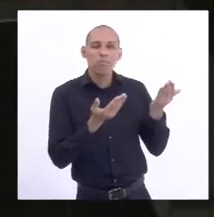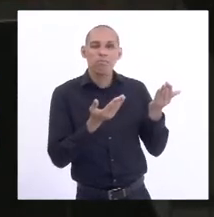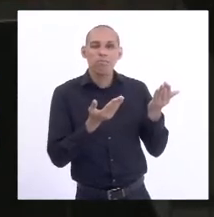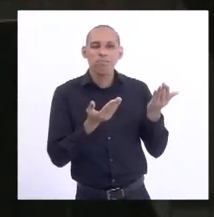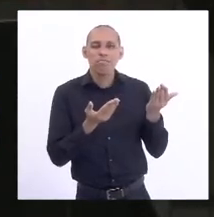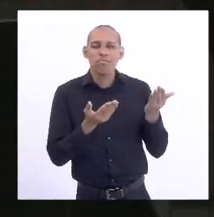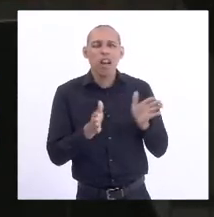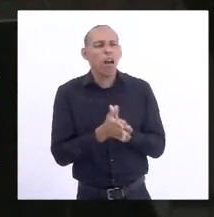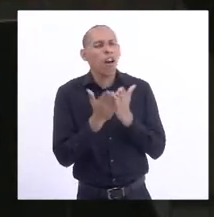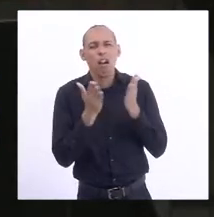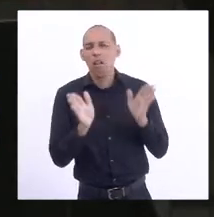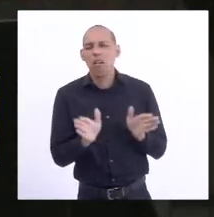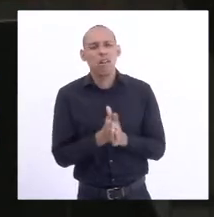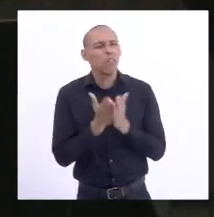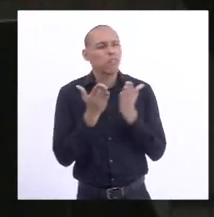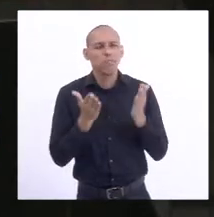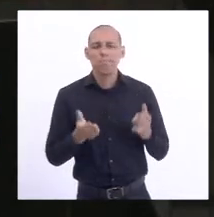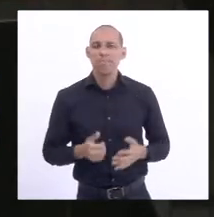miserabilidade,